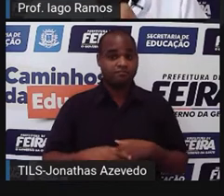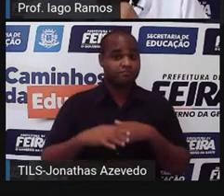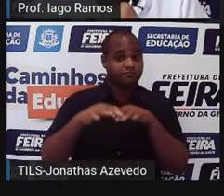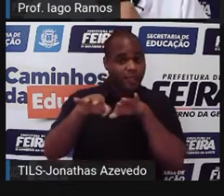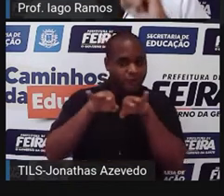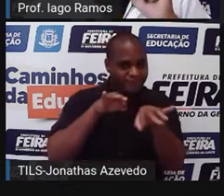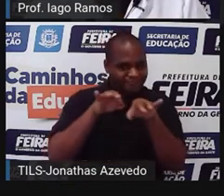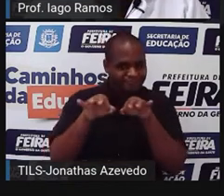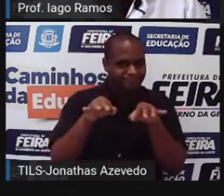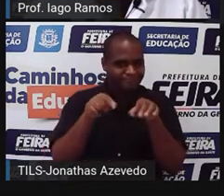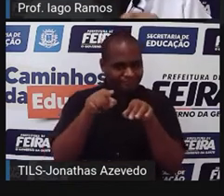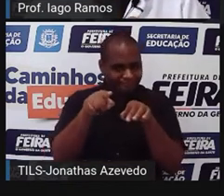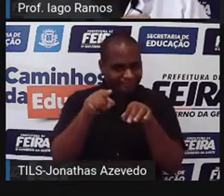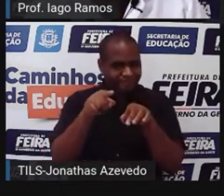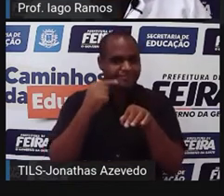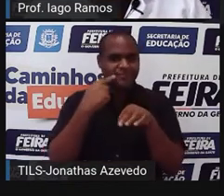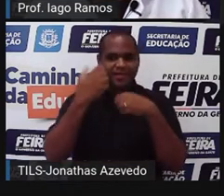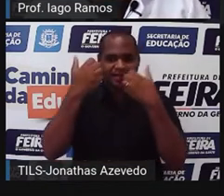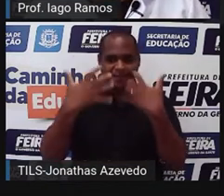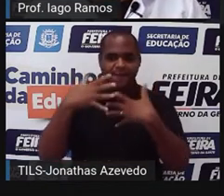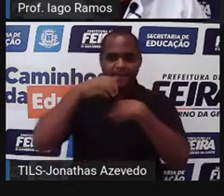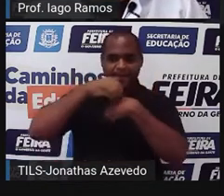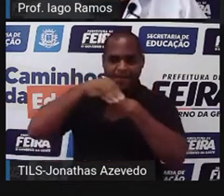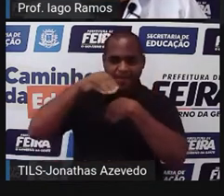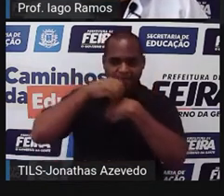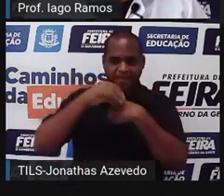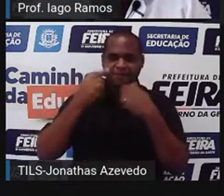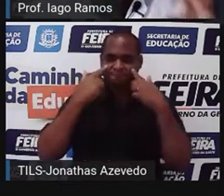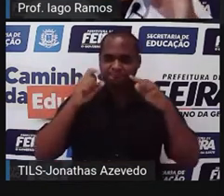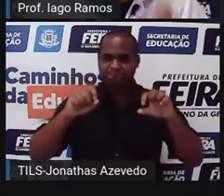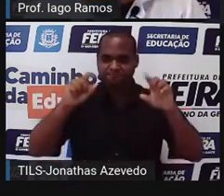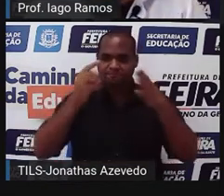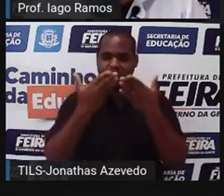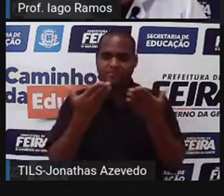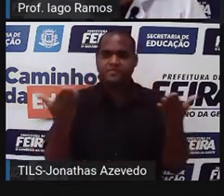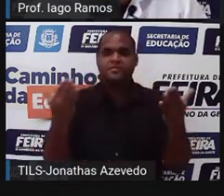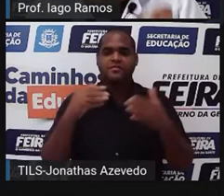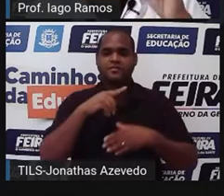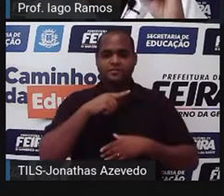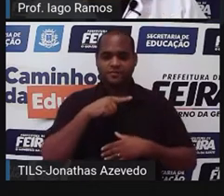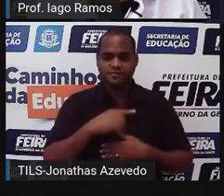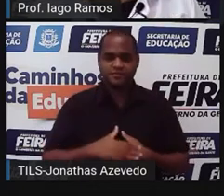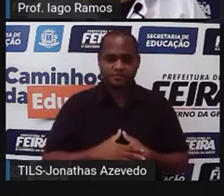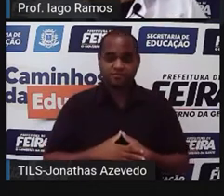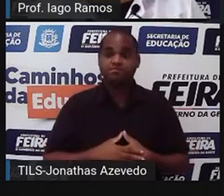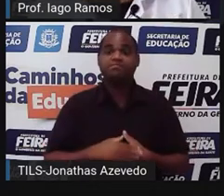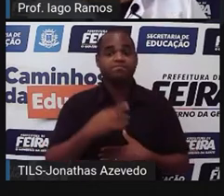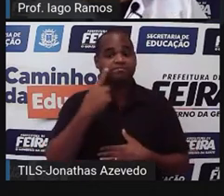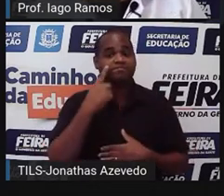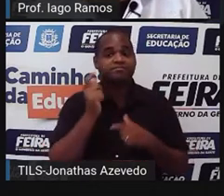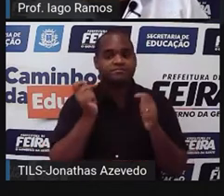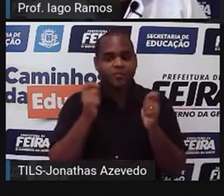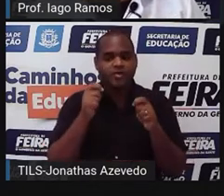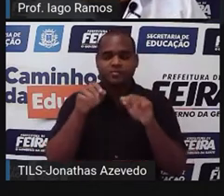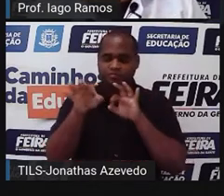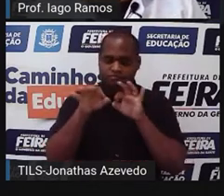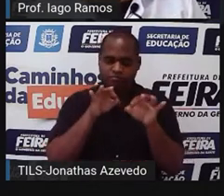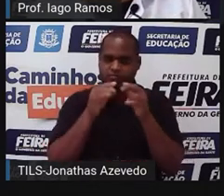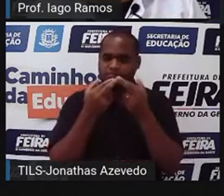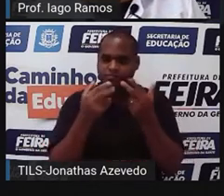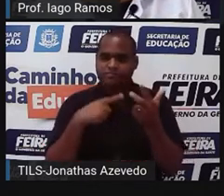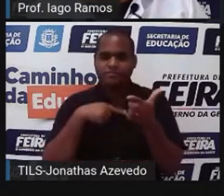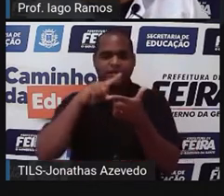Resolva o probleminha que eu vou trazer na tela para você aqui agora. E olha só. Para você resolver esse